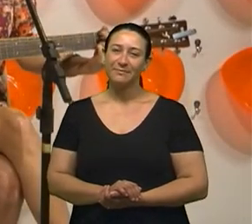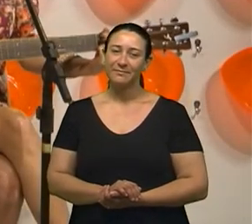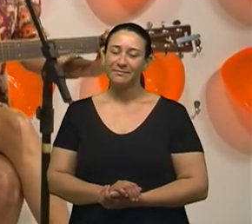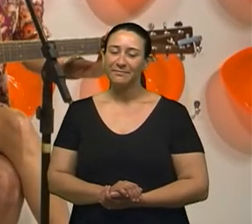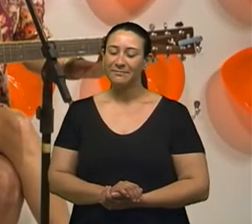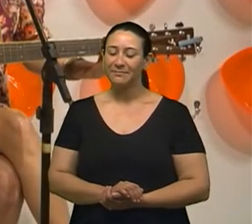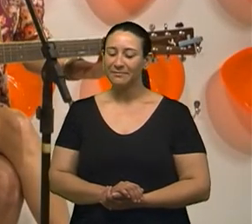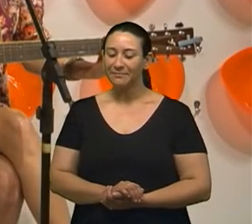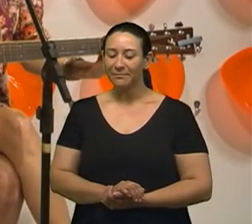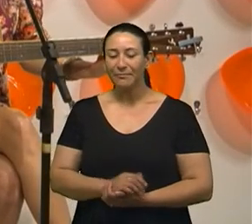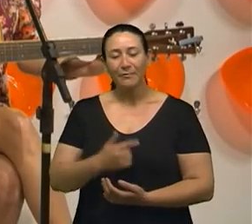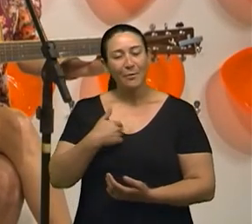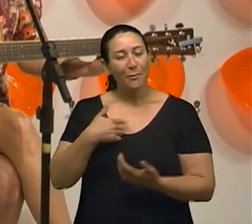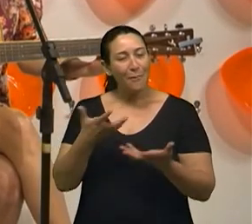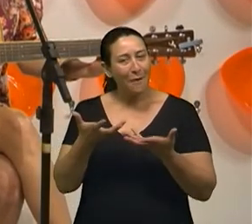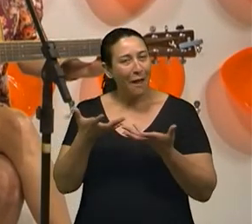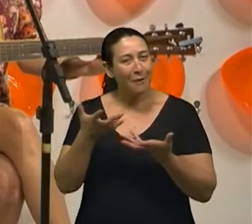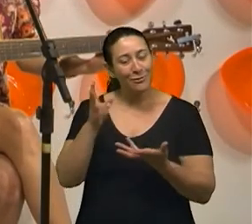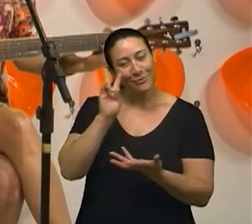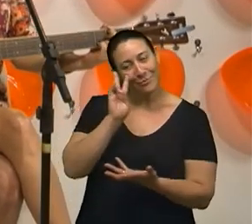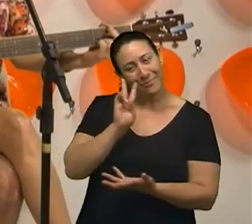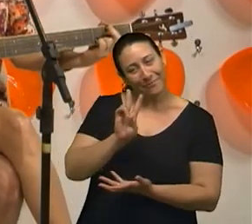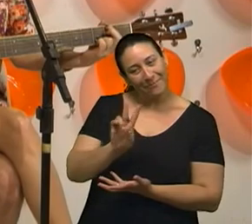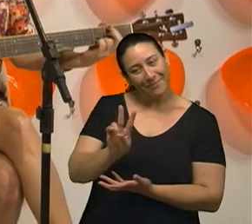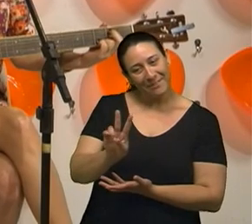Quero te ver